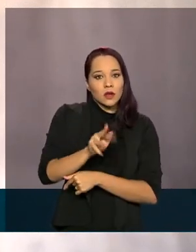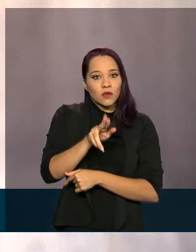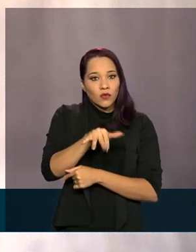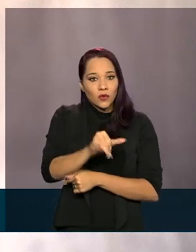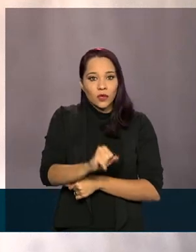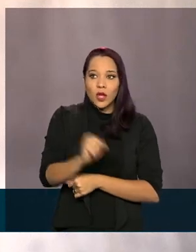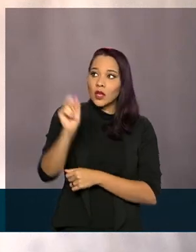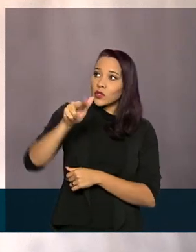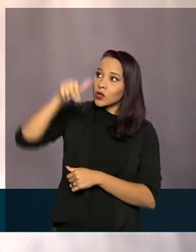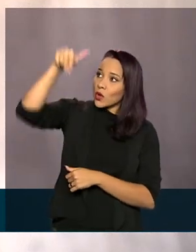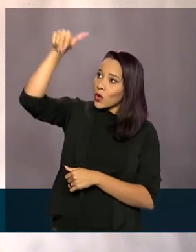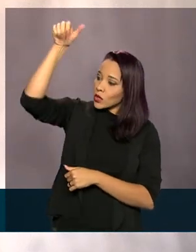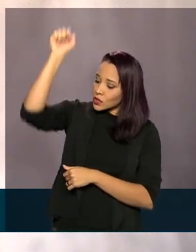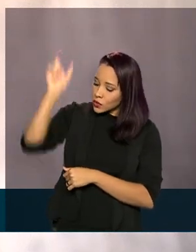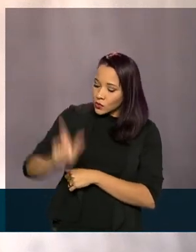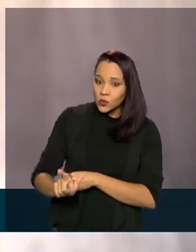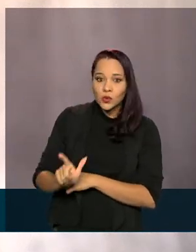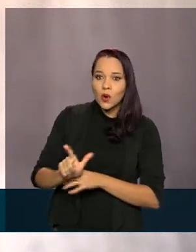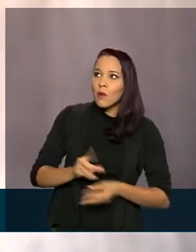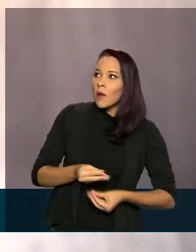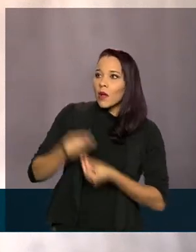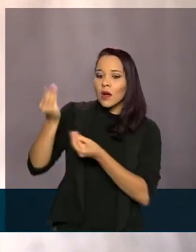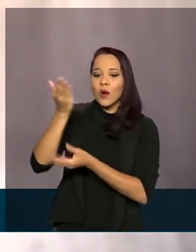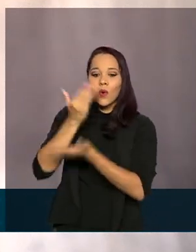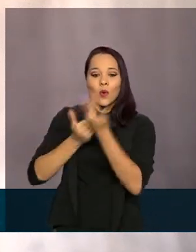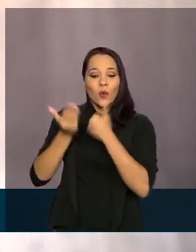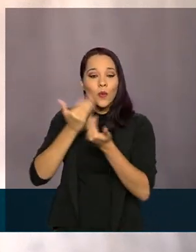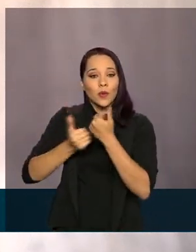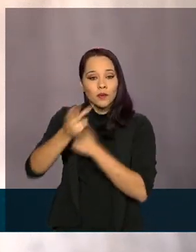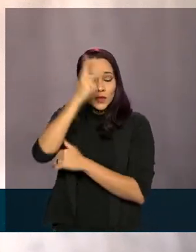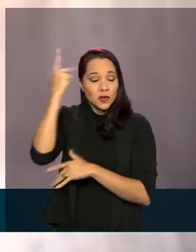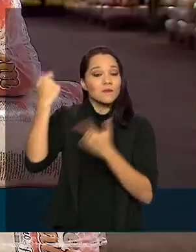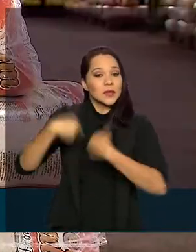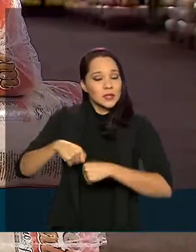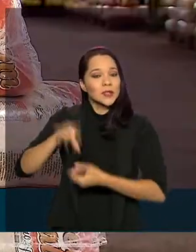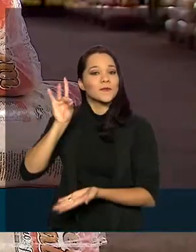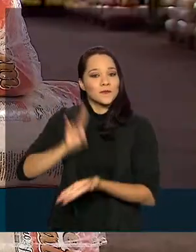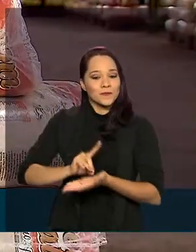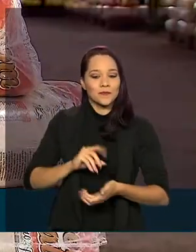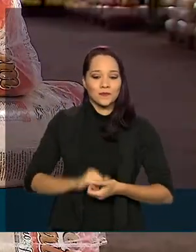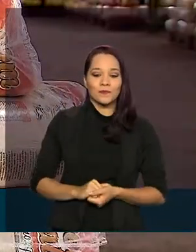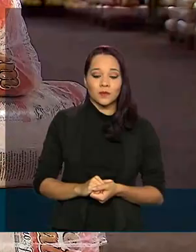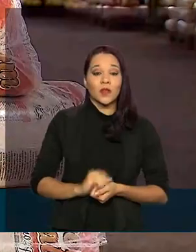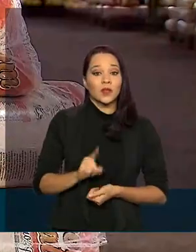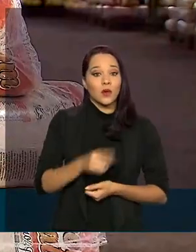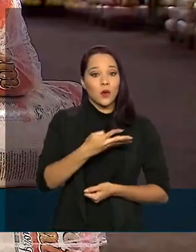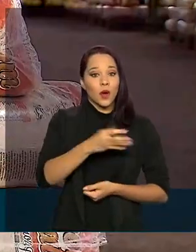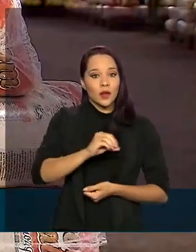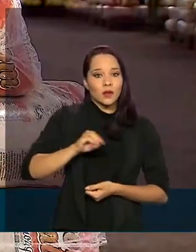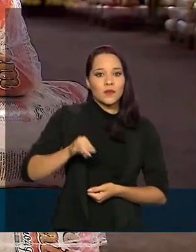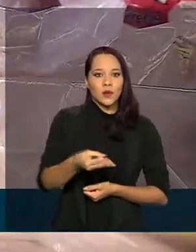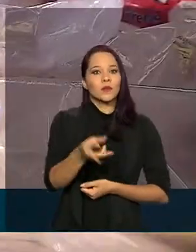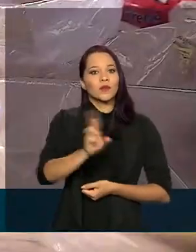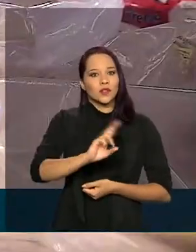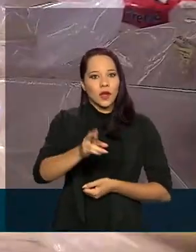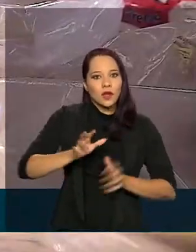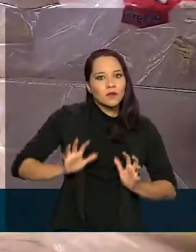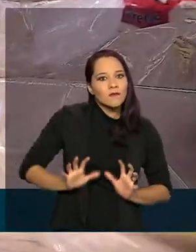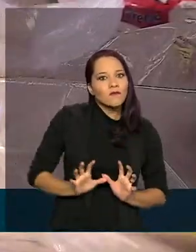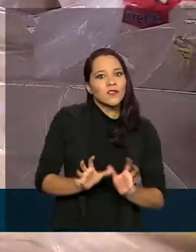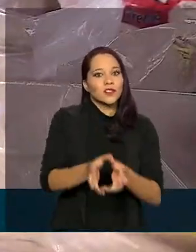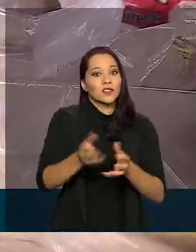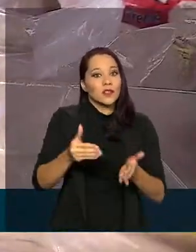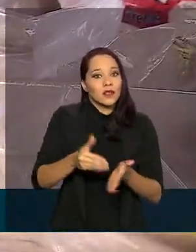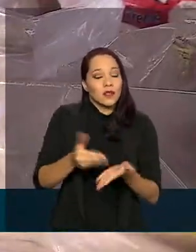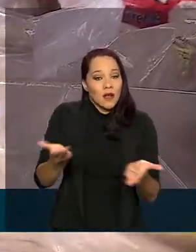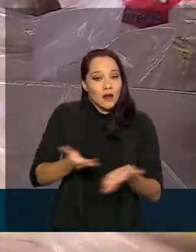norte a sul do país para levar comida a quem realmente precisa. Foram 40 milhões de reais investidos até agora